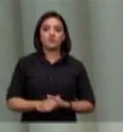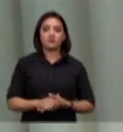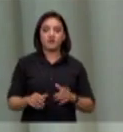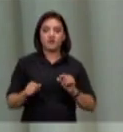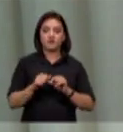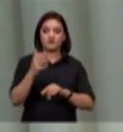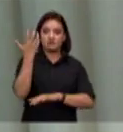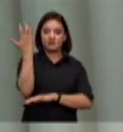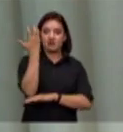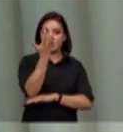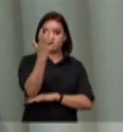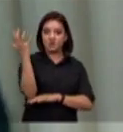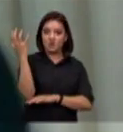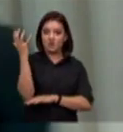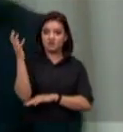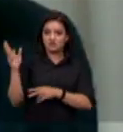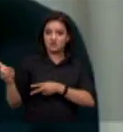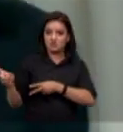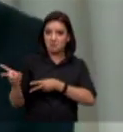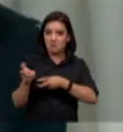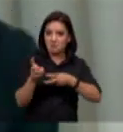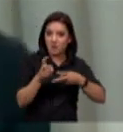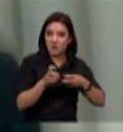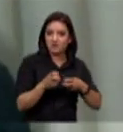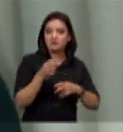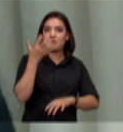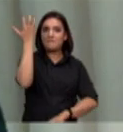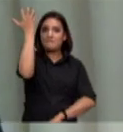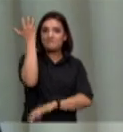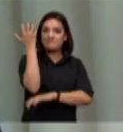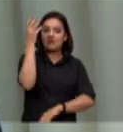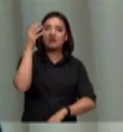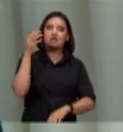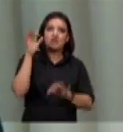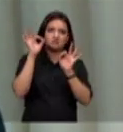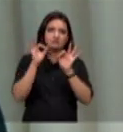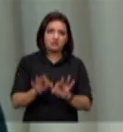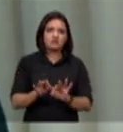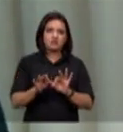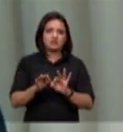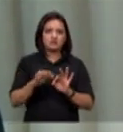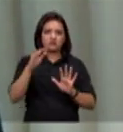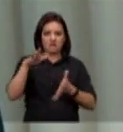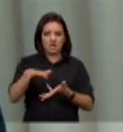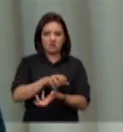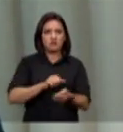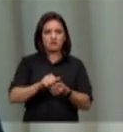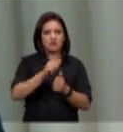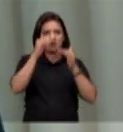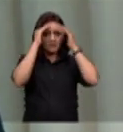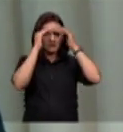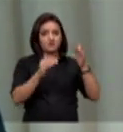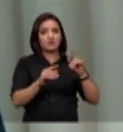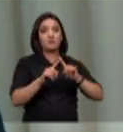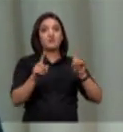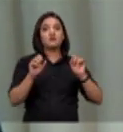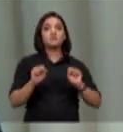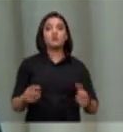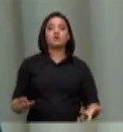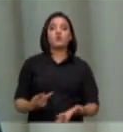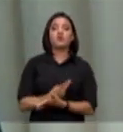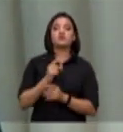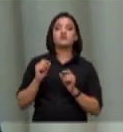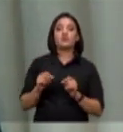forma a madeira de forma sustentável que pode estar sendo visto